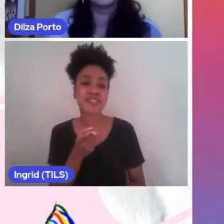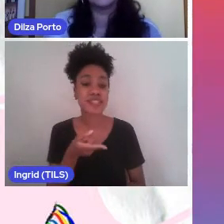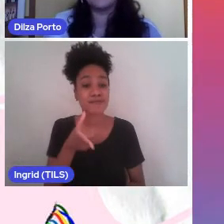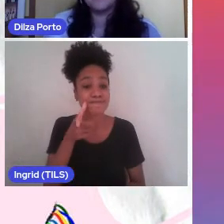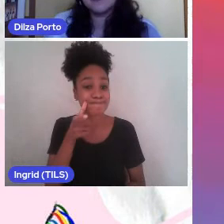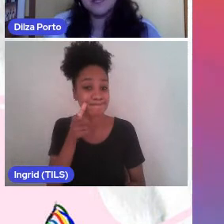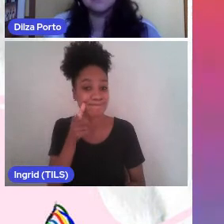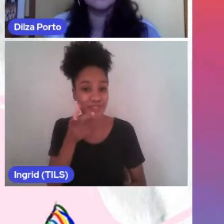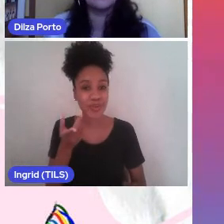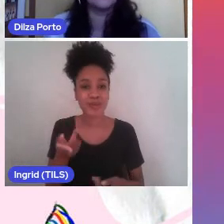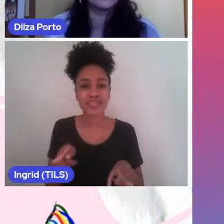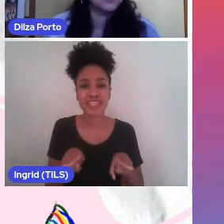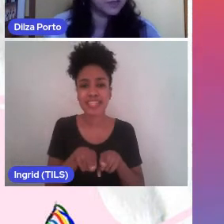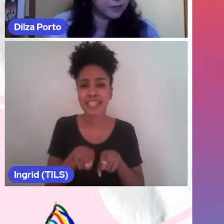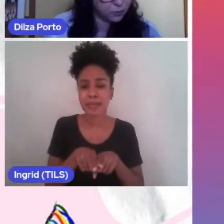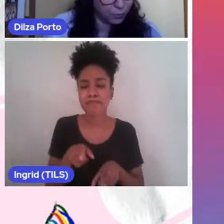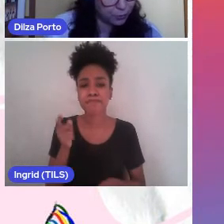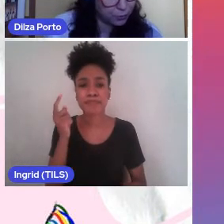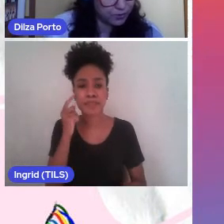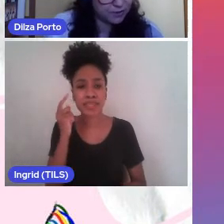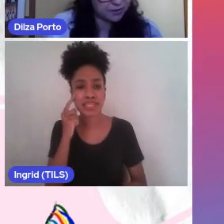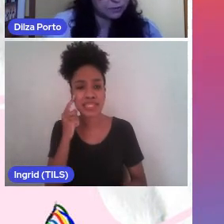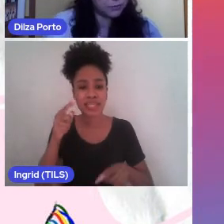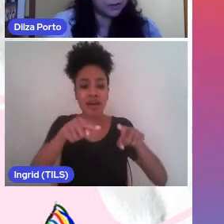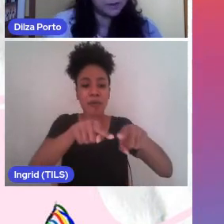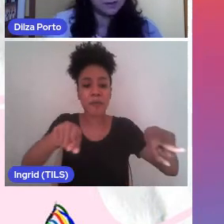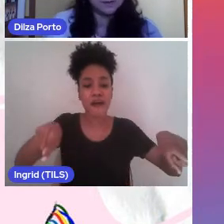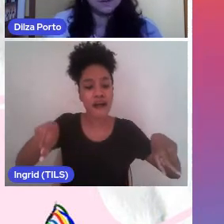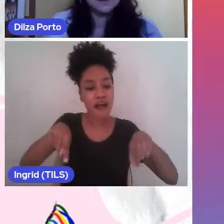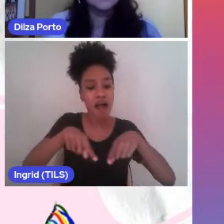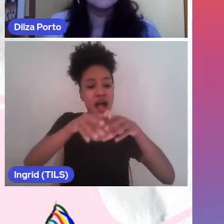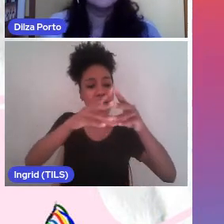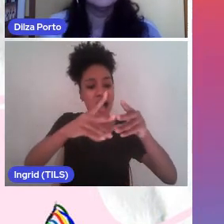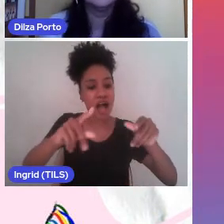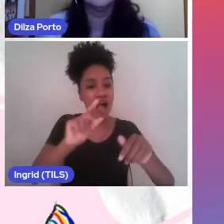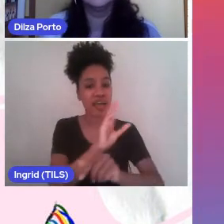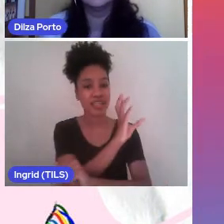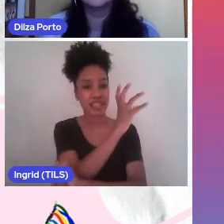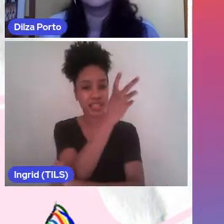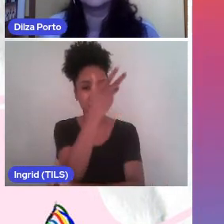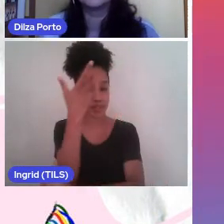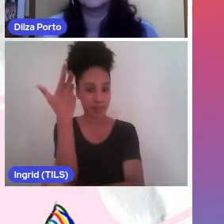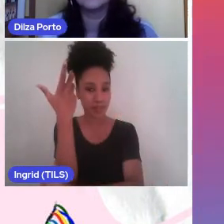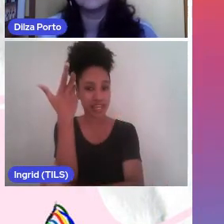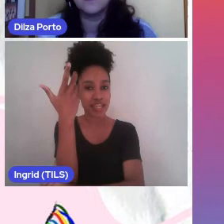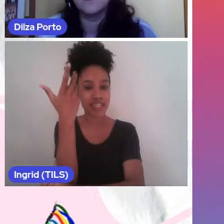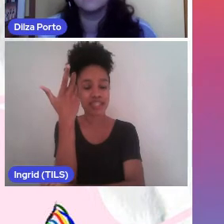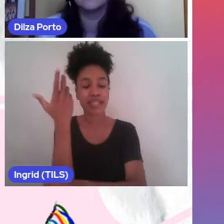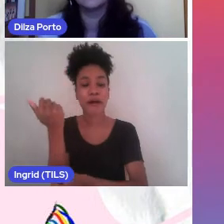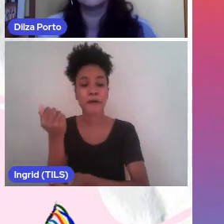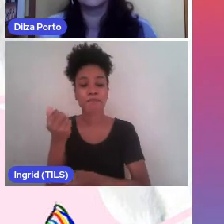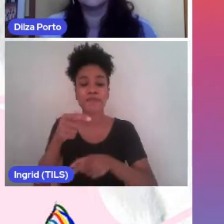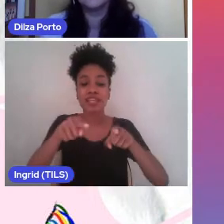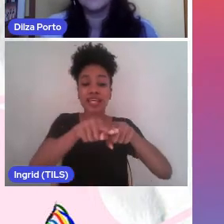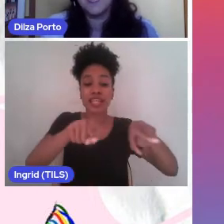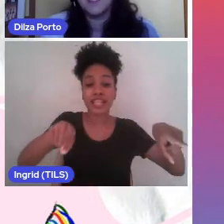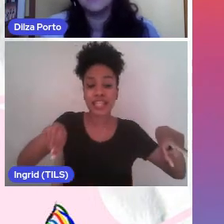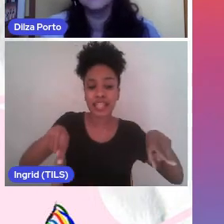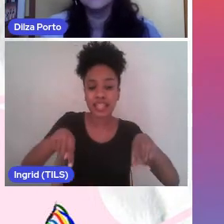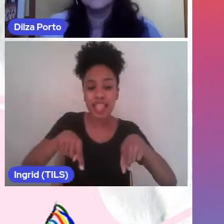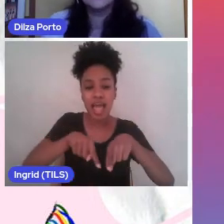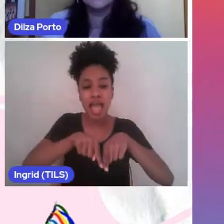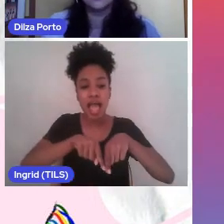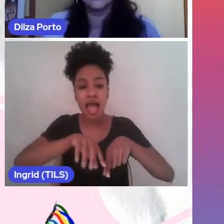Também pensamos, a partir do território e da natureza, distribuição da terra, reforma